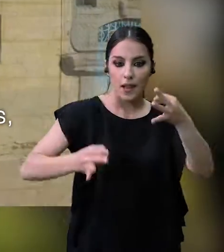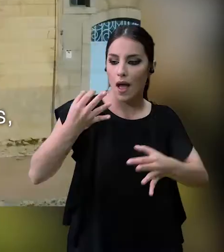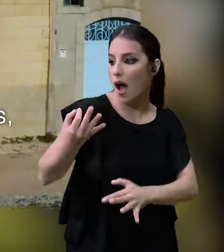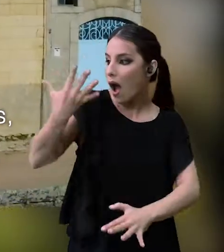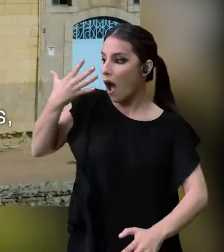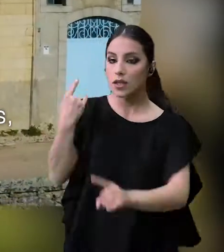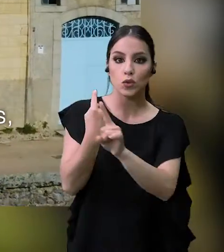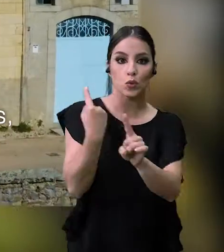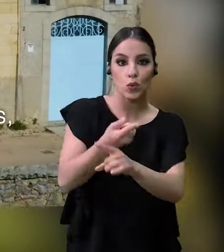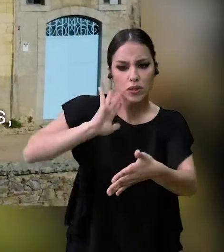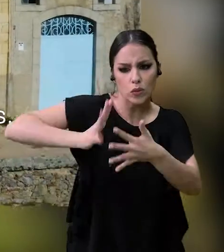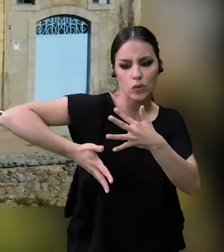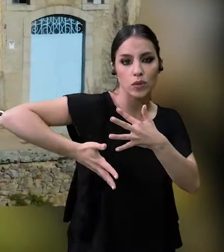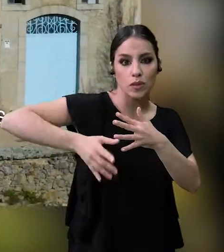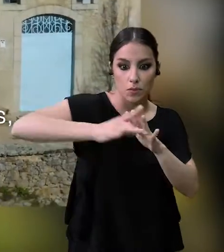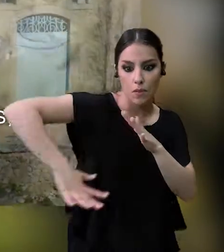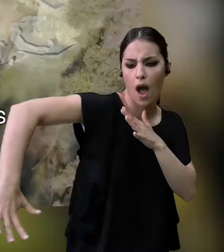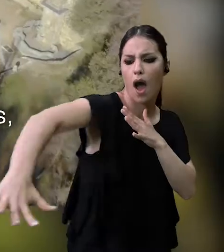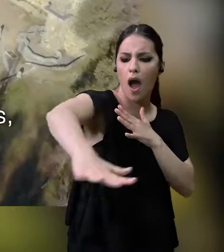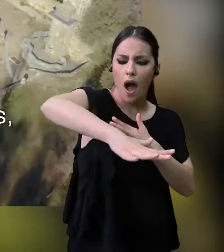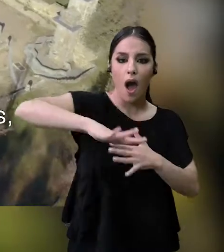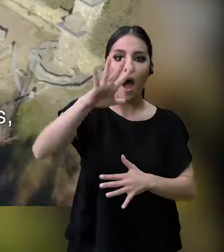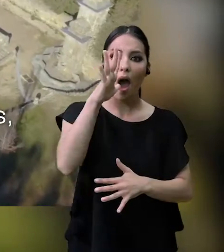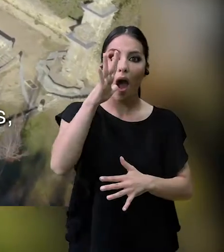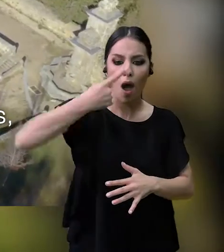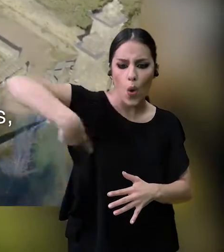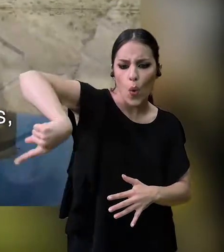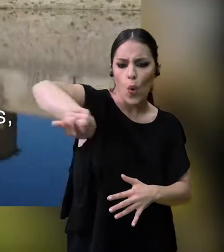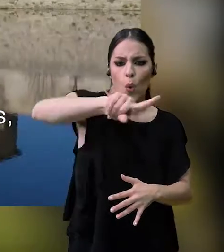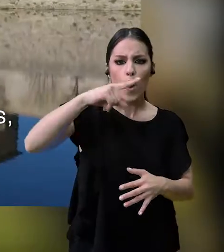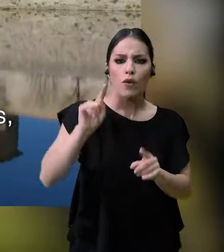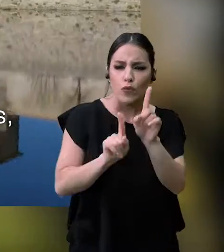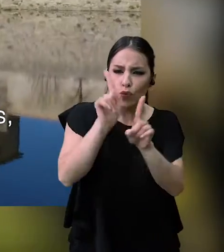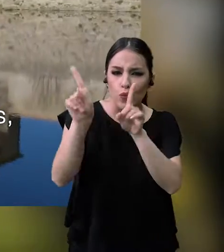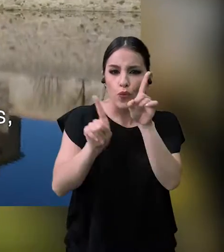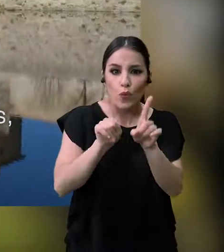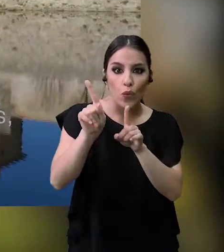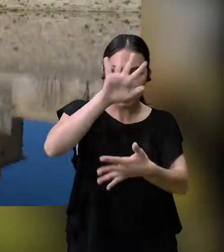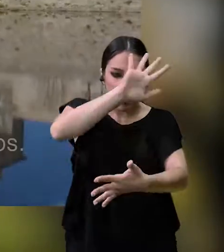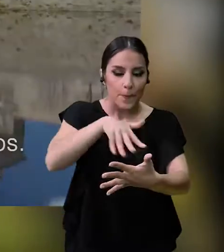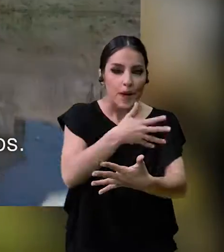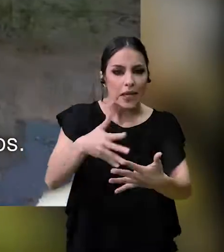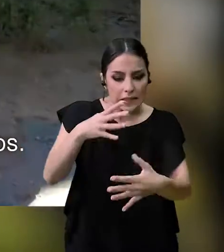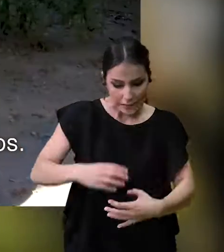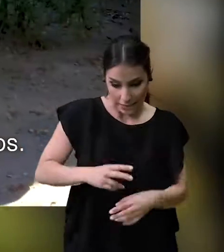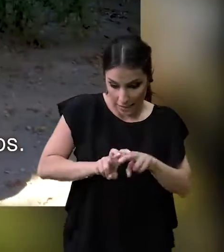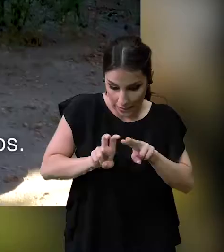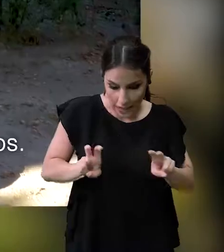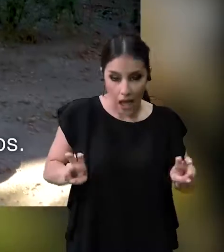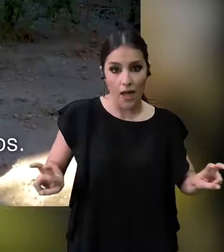O Palacete, testemunho de acontecimentos antigos, reflete-se nas águas de um grande lago rodeado de fontes